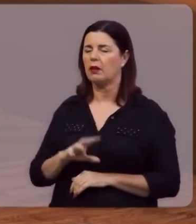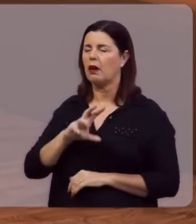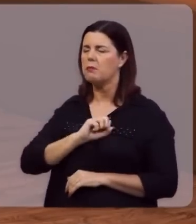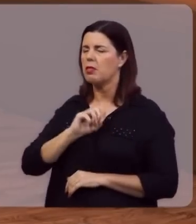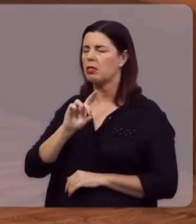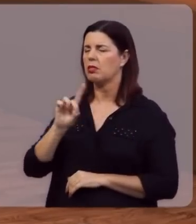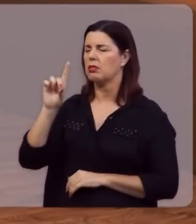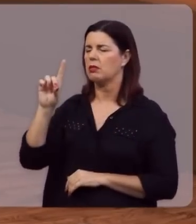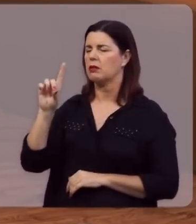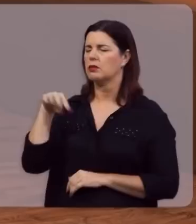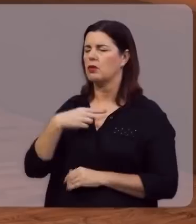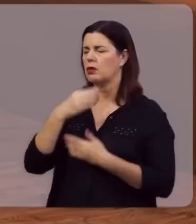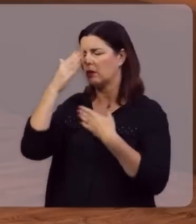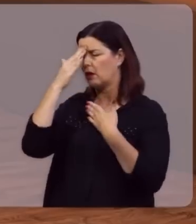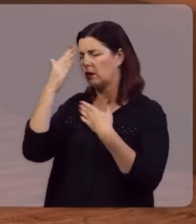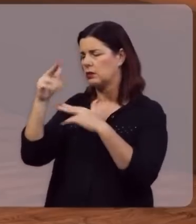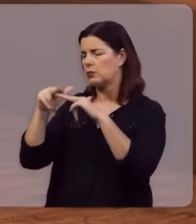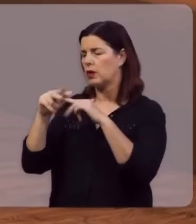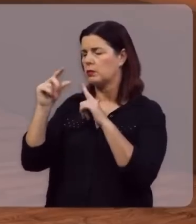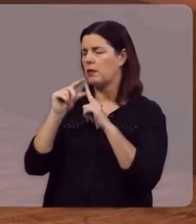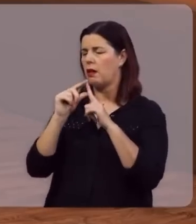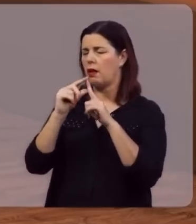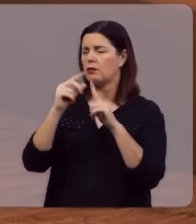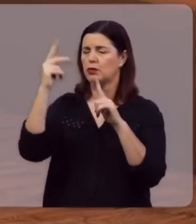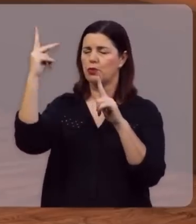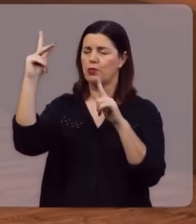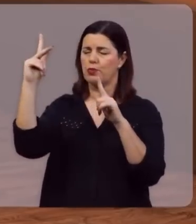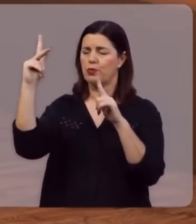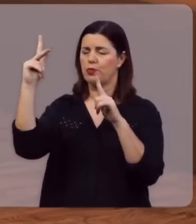querido Deus, te agradecemos, pela tua palavra,